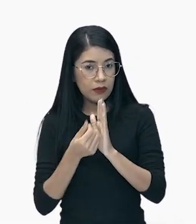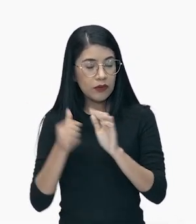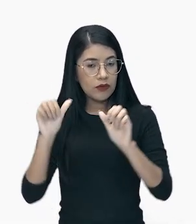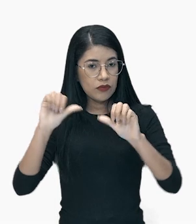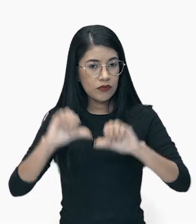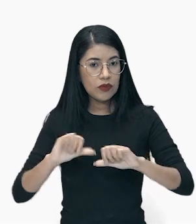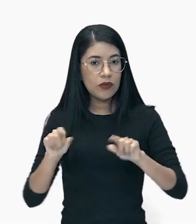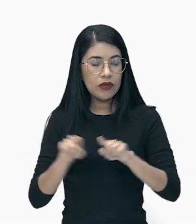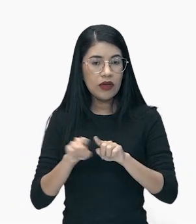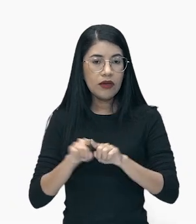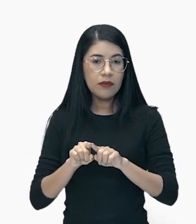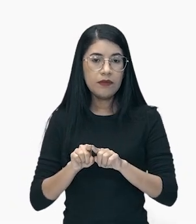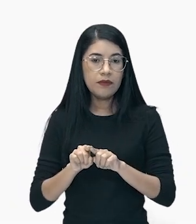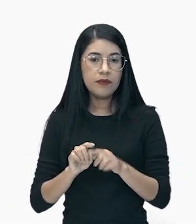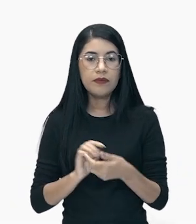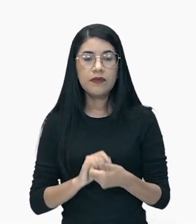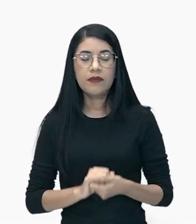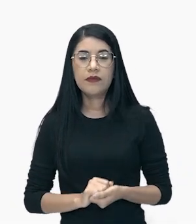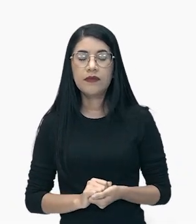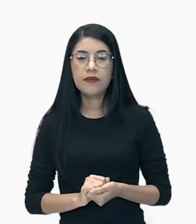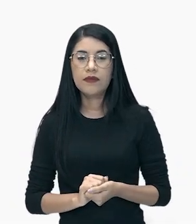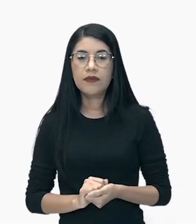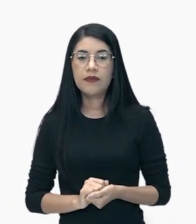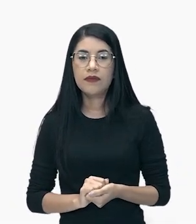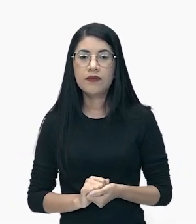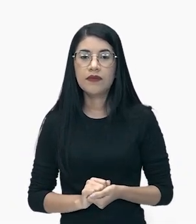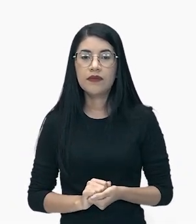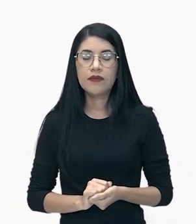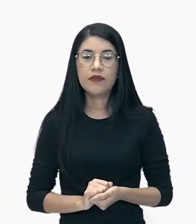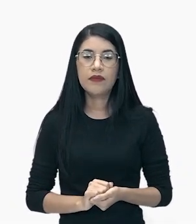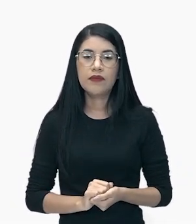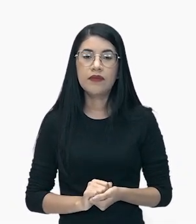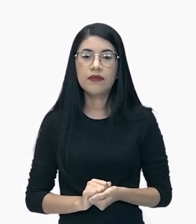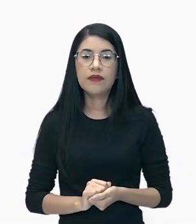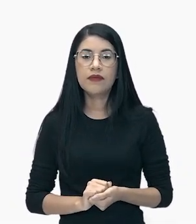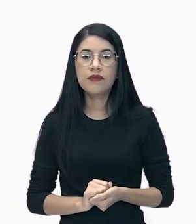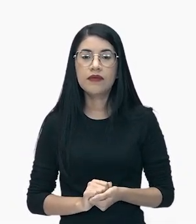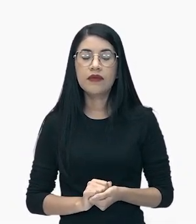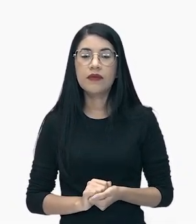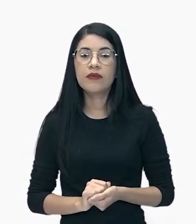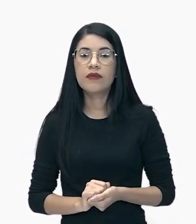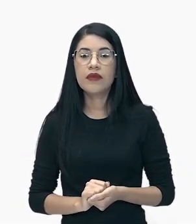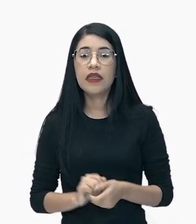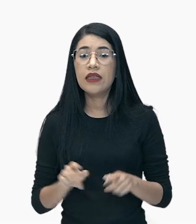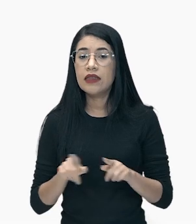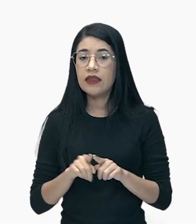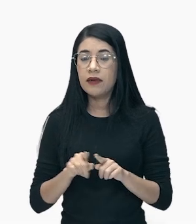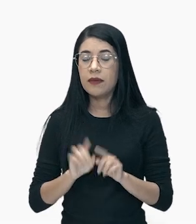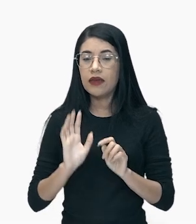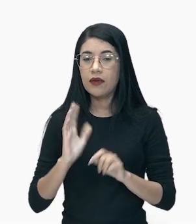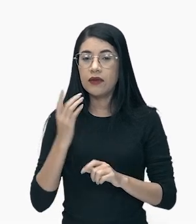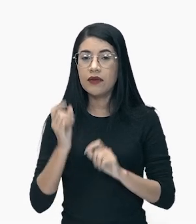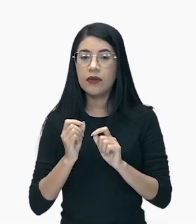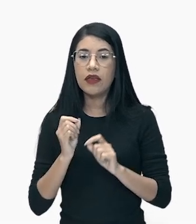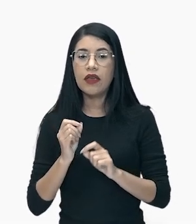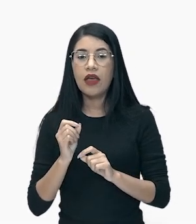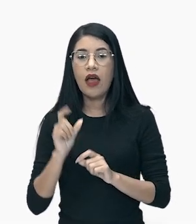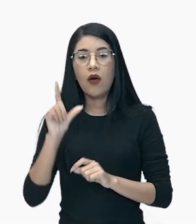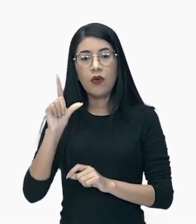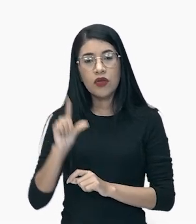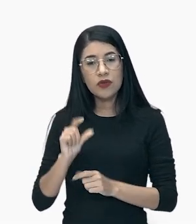a falência das indústrias e comércios. Tá, gente? Houve também a diminuição de crédito